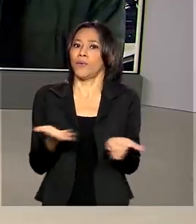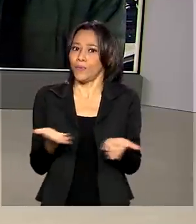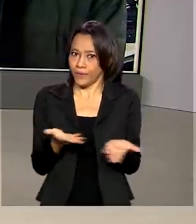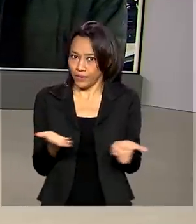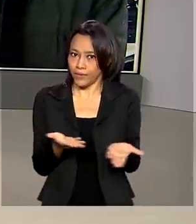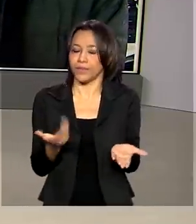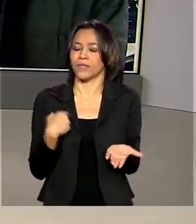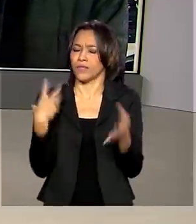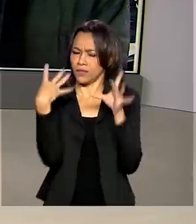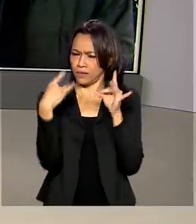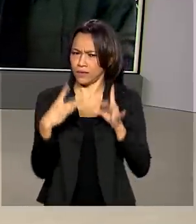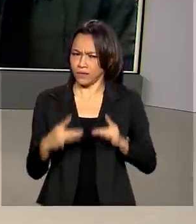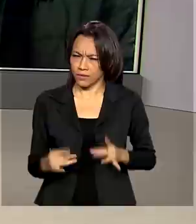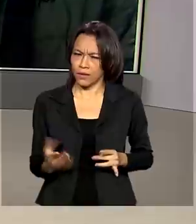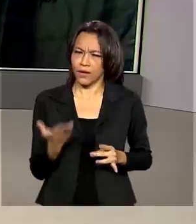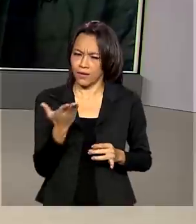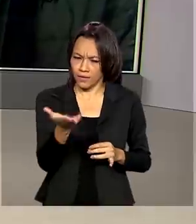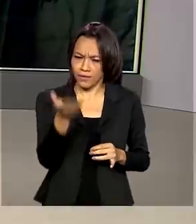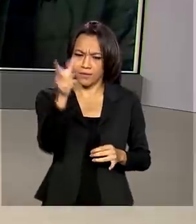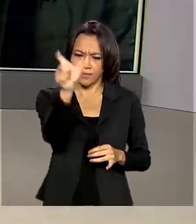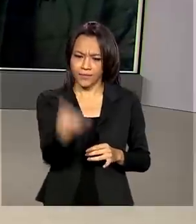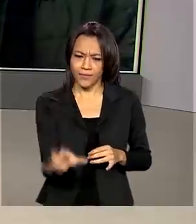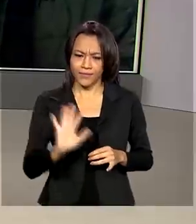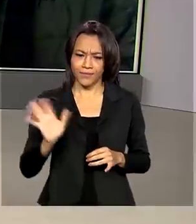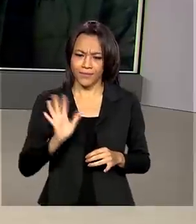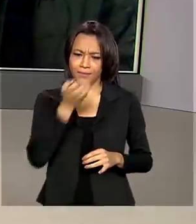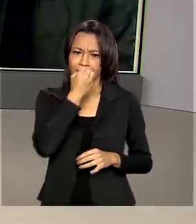traz os detalhes ao vivo para a gente. Oi, Igor. Bom dia.